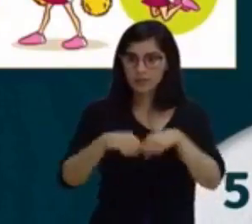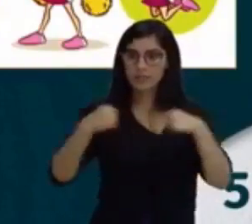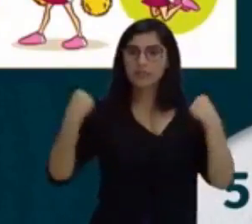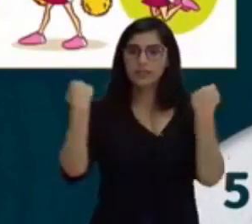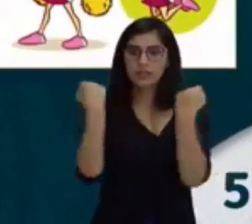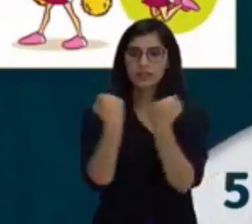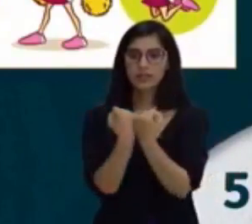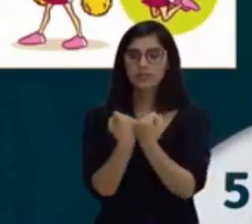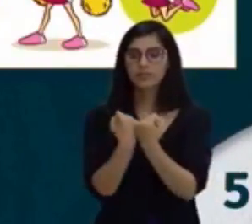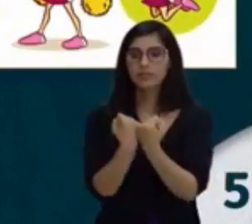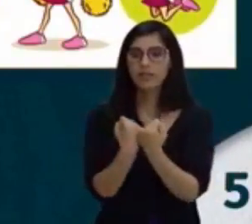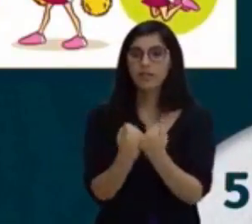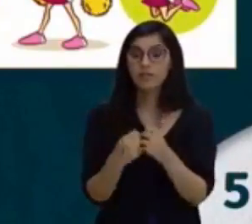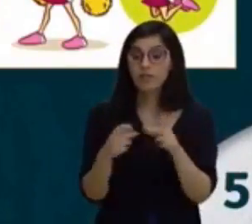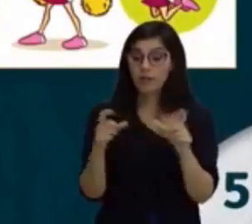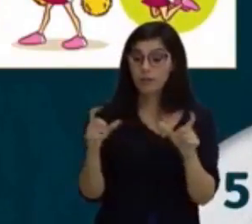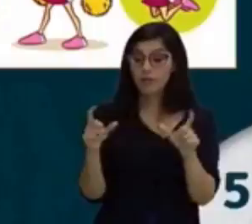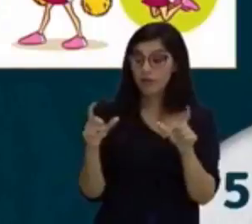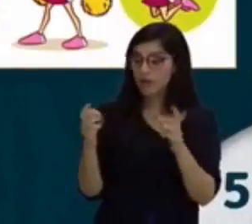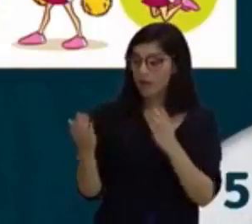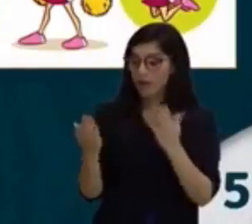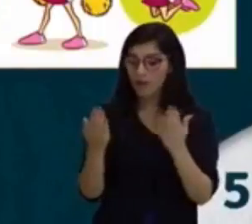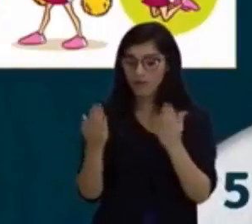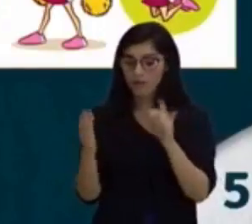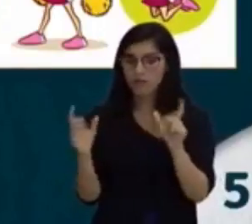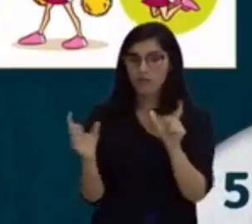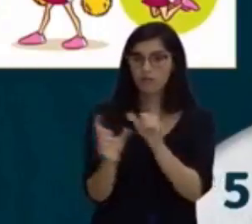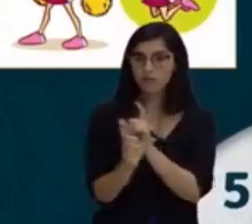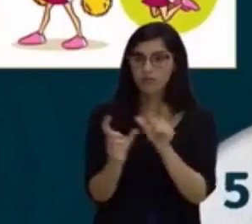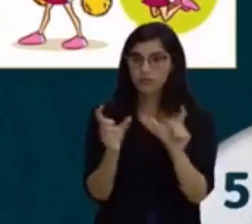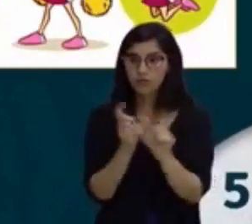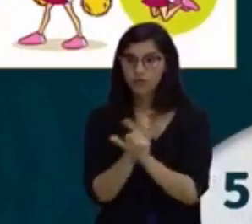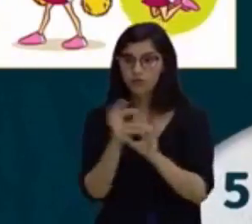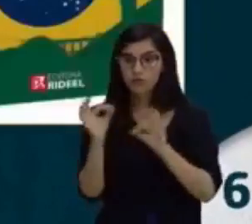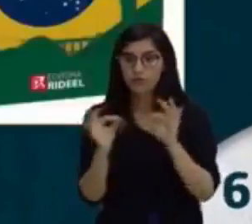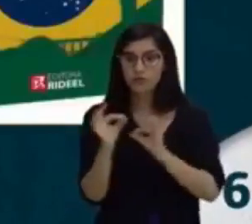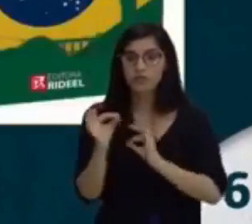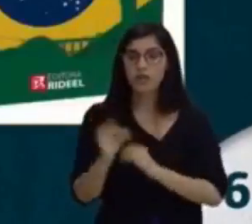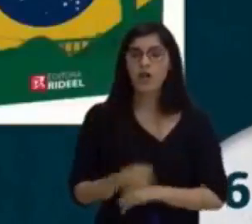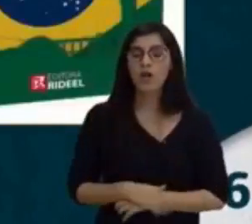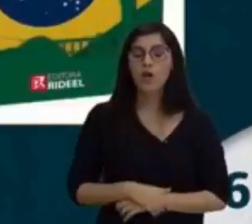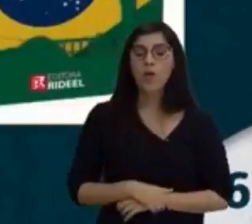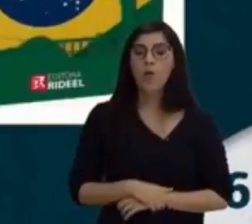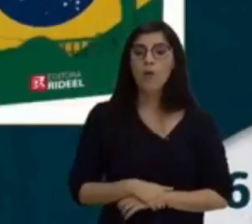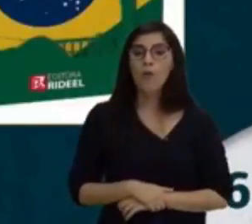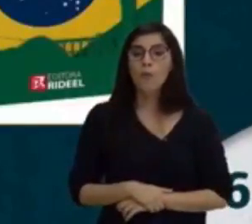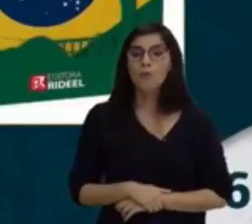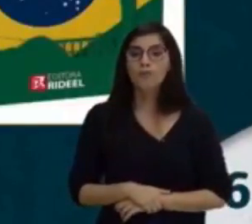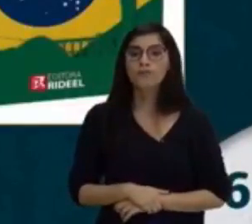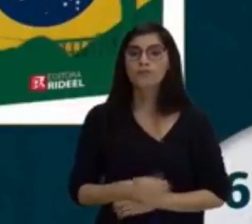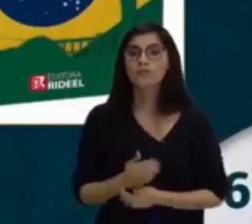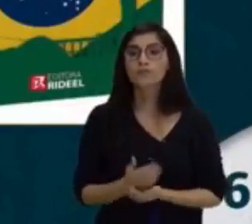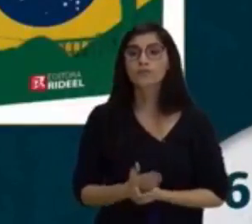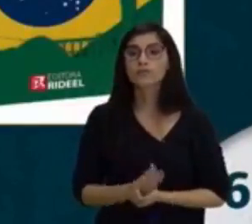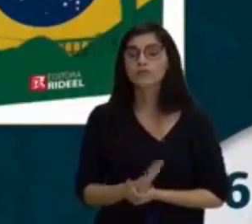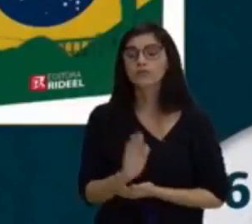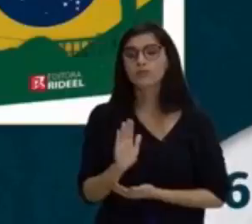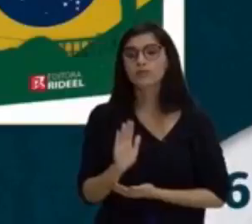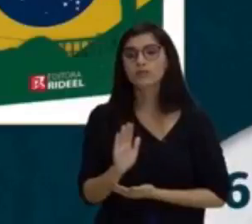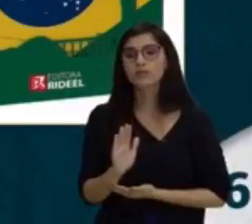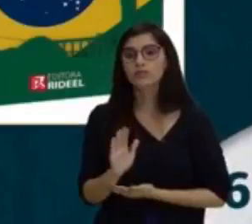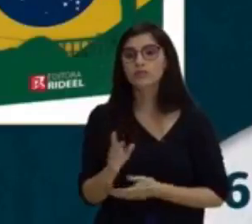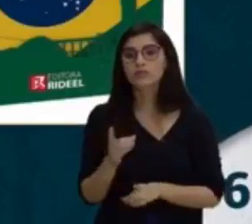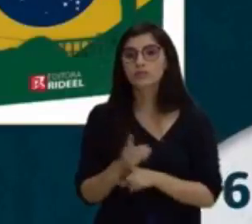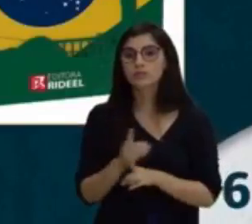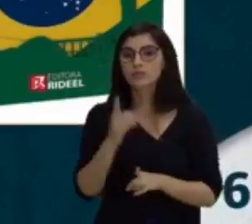começar a associar com o que o Nildo nos relatou. E vamos lá, para a gente tentar descobrir, nada